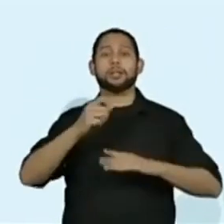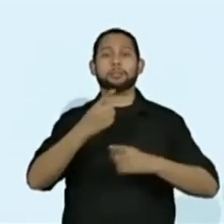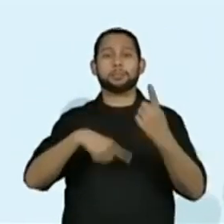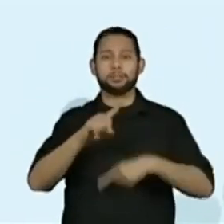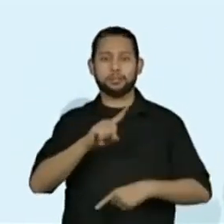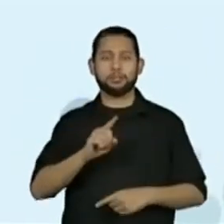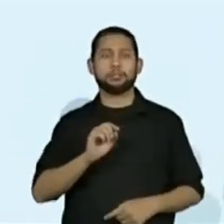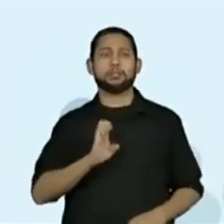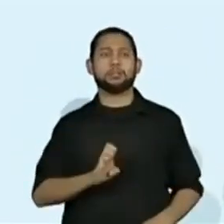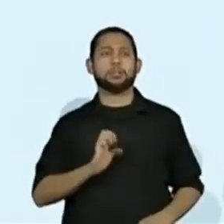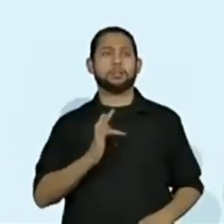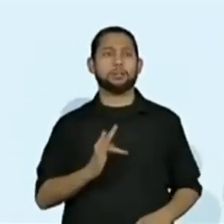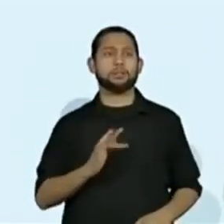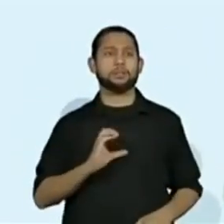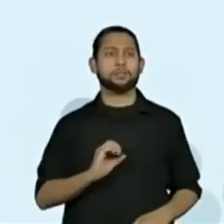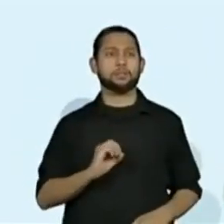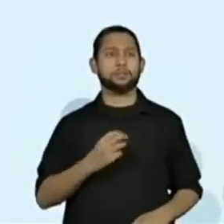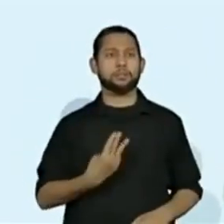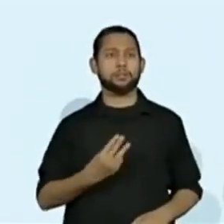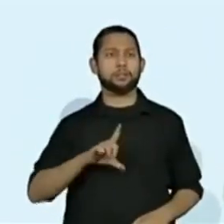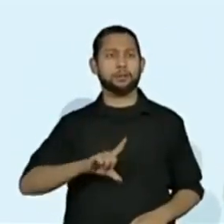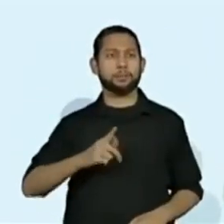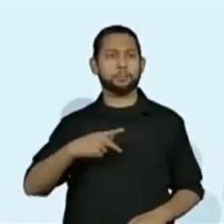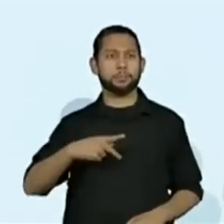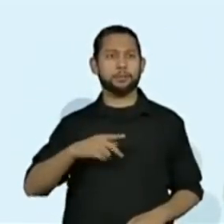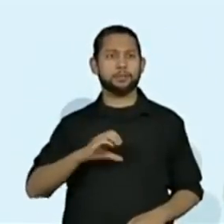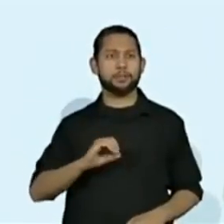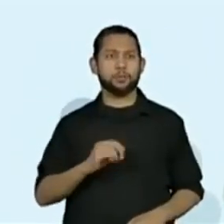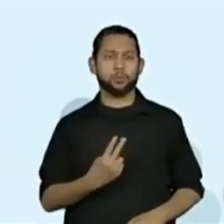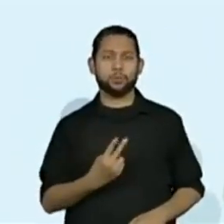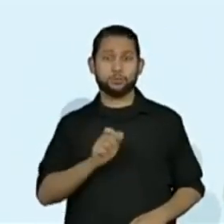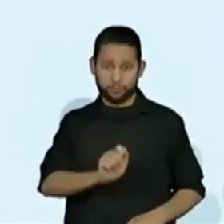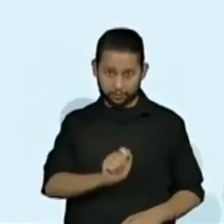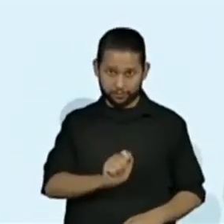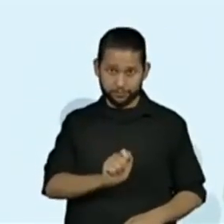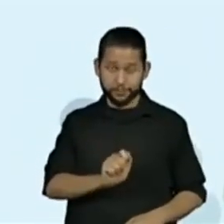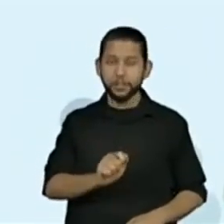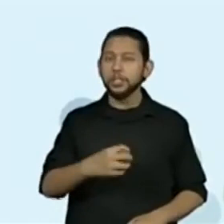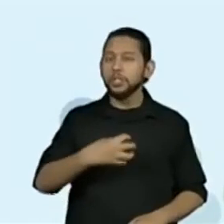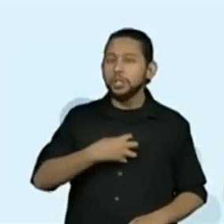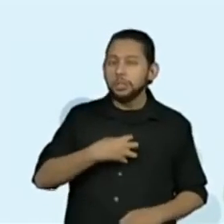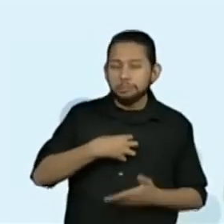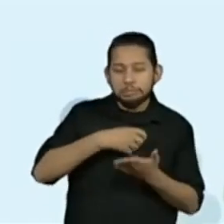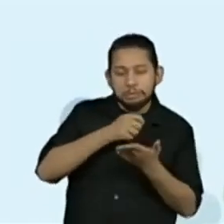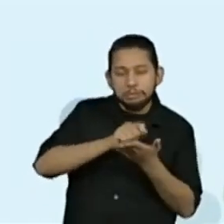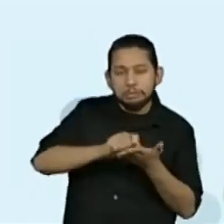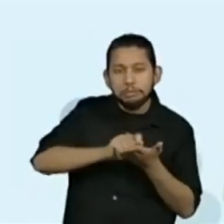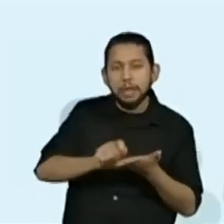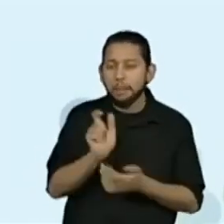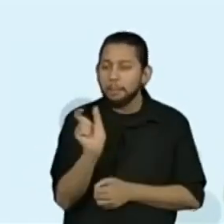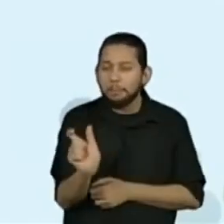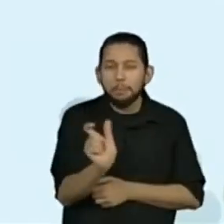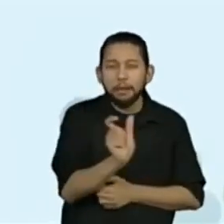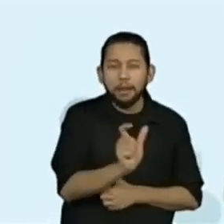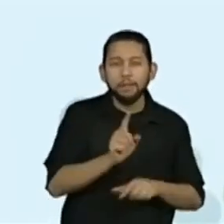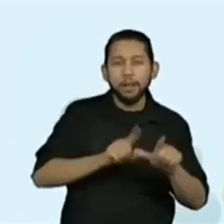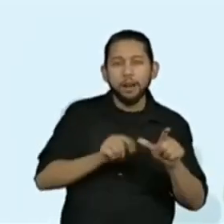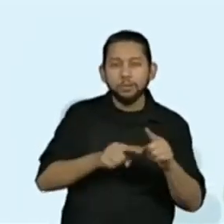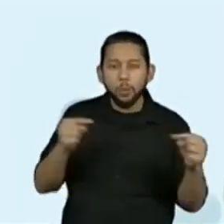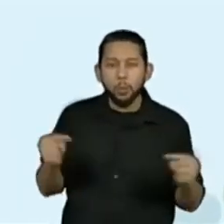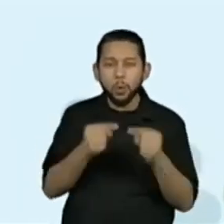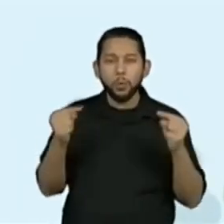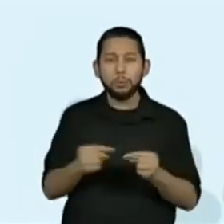EF03LP02A. Grafar corretamente palavras com correspondências